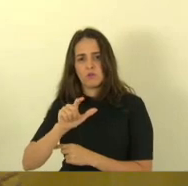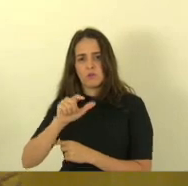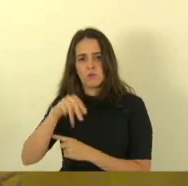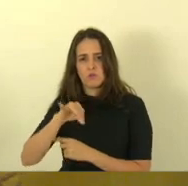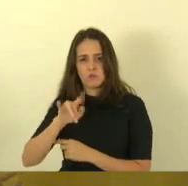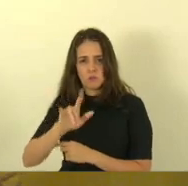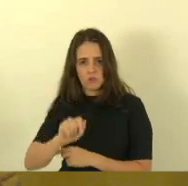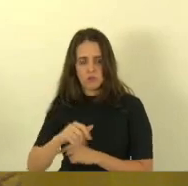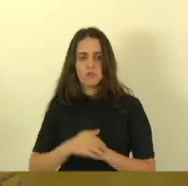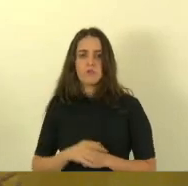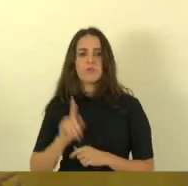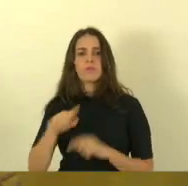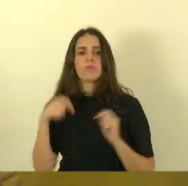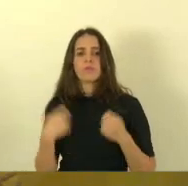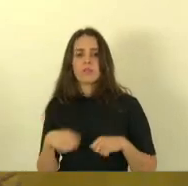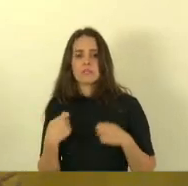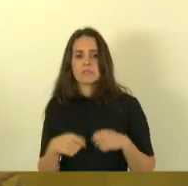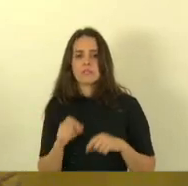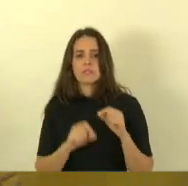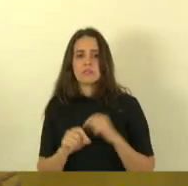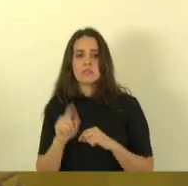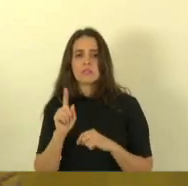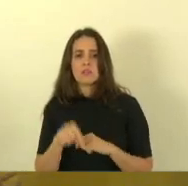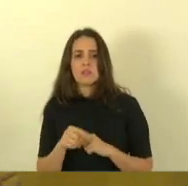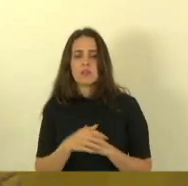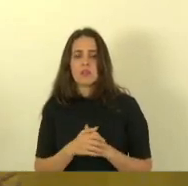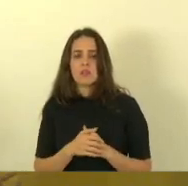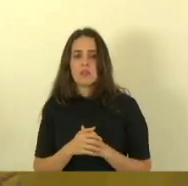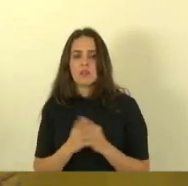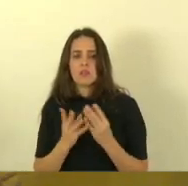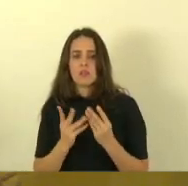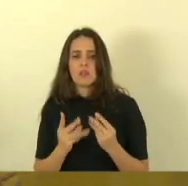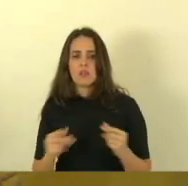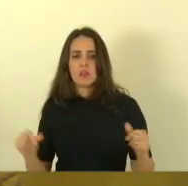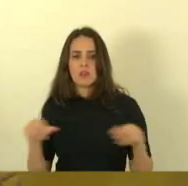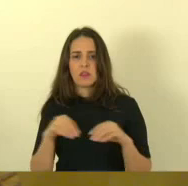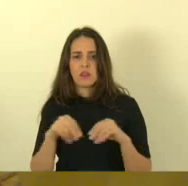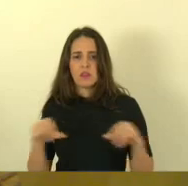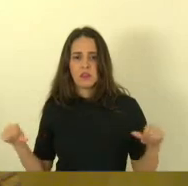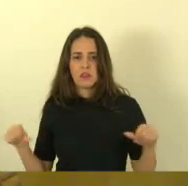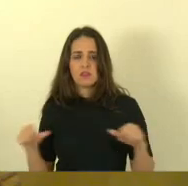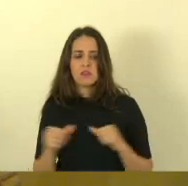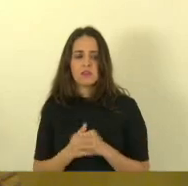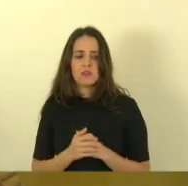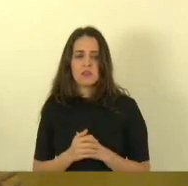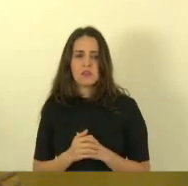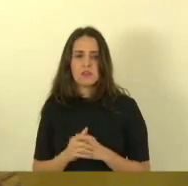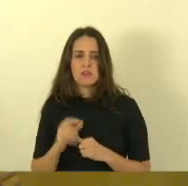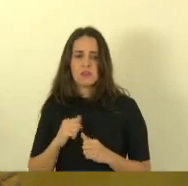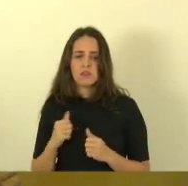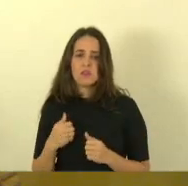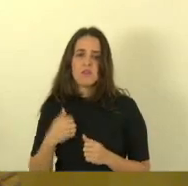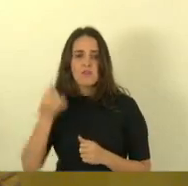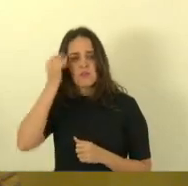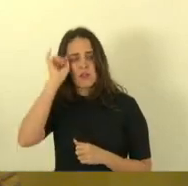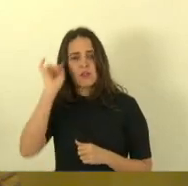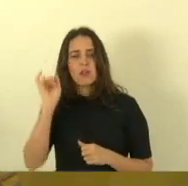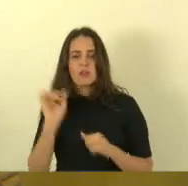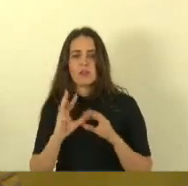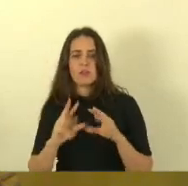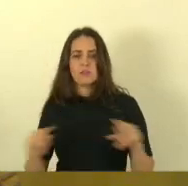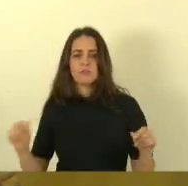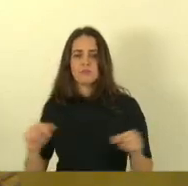para nós promovermos o desassoreamento da Foz do Rio Reis Magos com o Oceano Atlântico o que